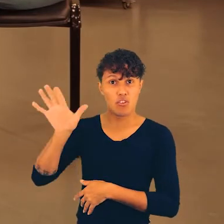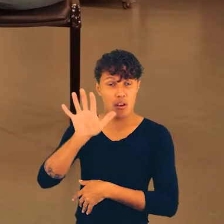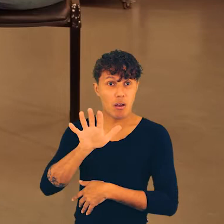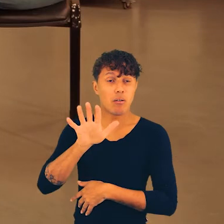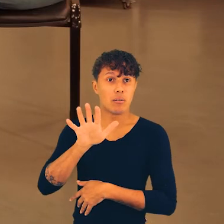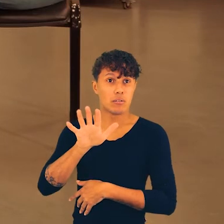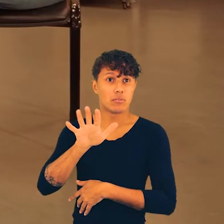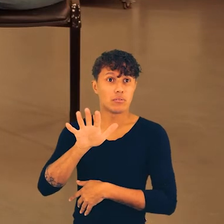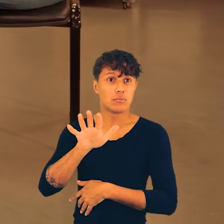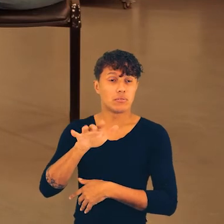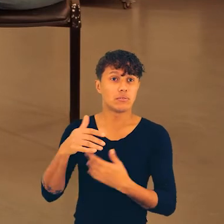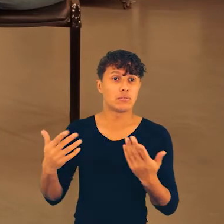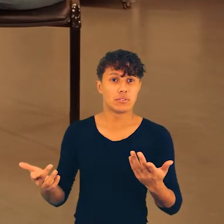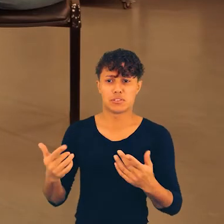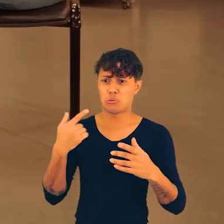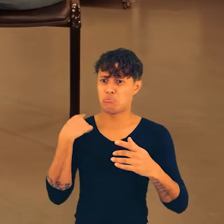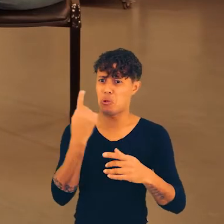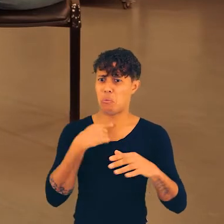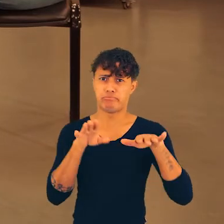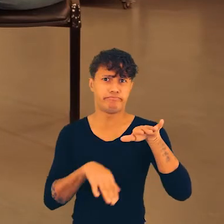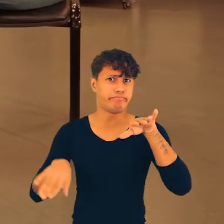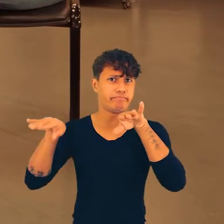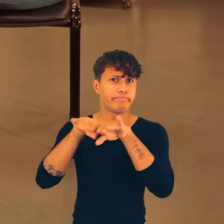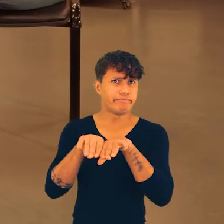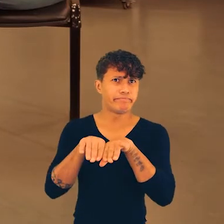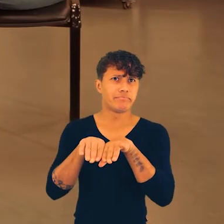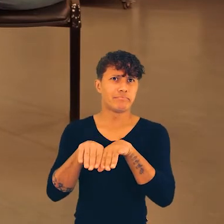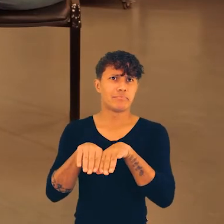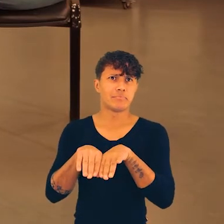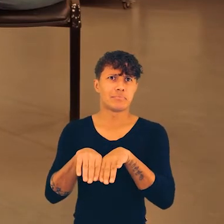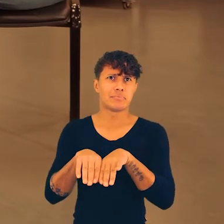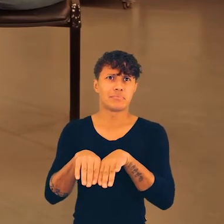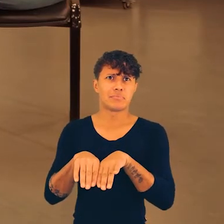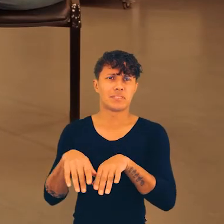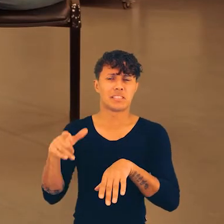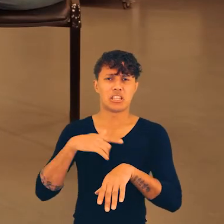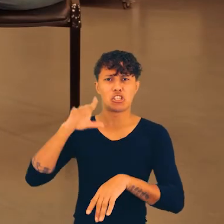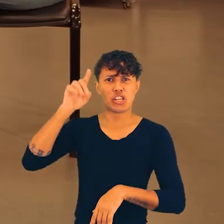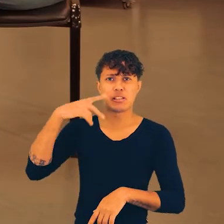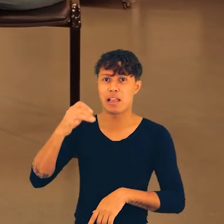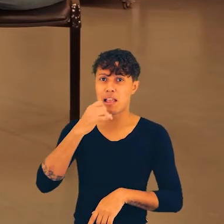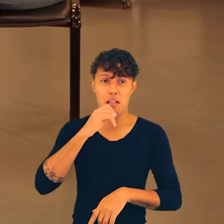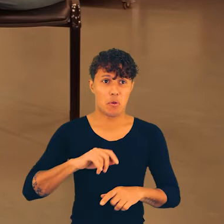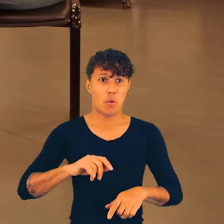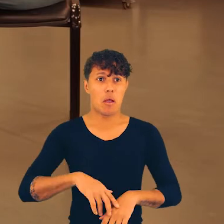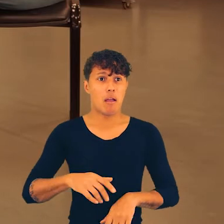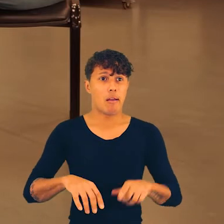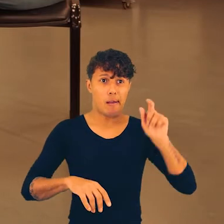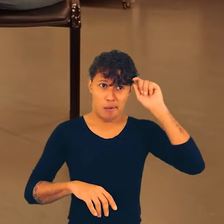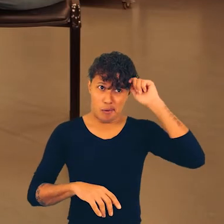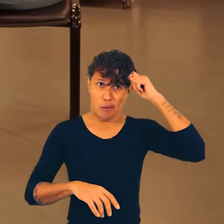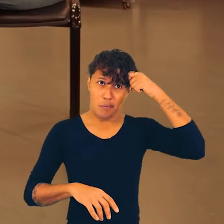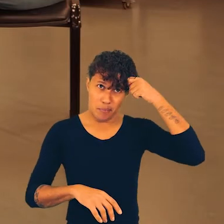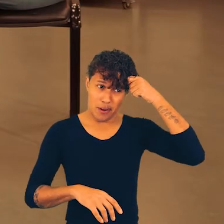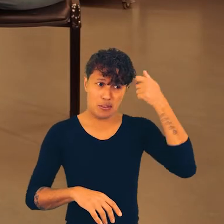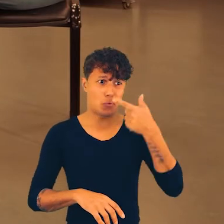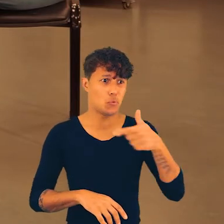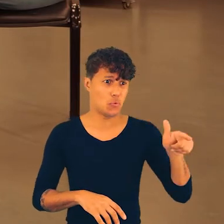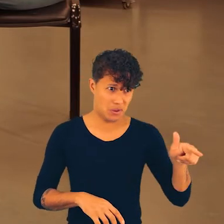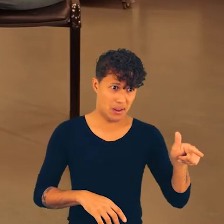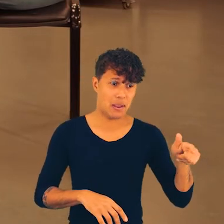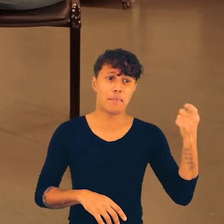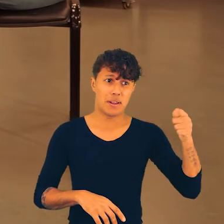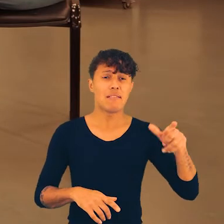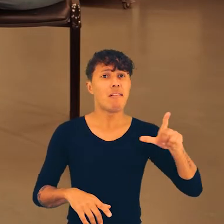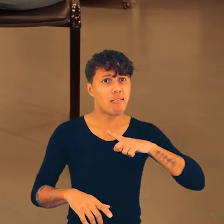tem que ser vista como um todo. Então, tipo, todo mundo é igual. Todo mundo tem que ter seu direito. Se o